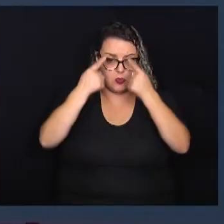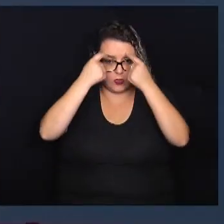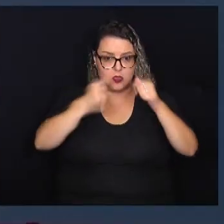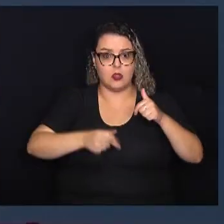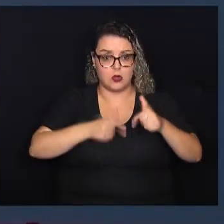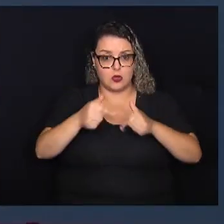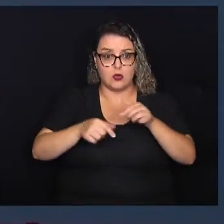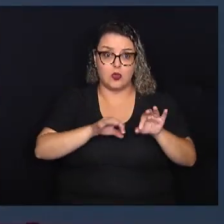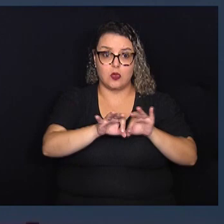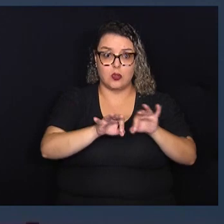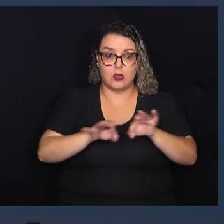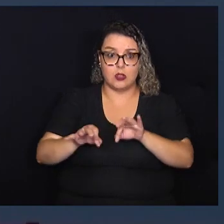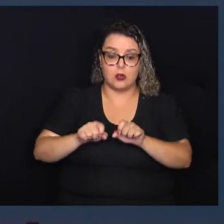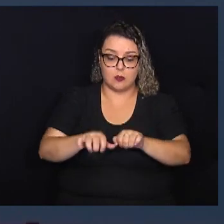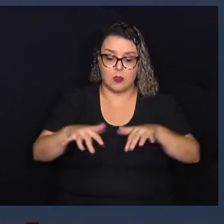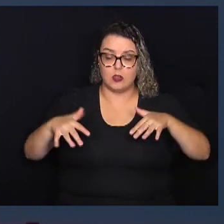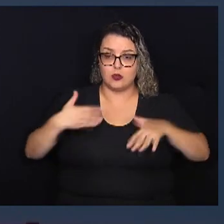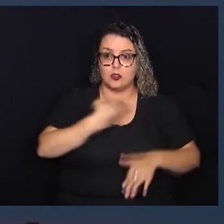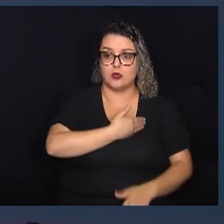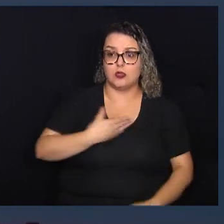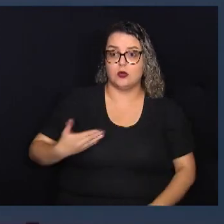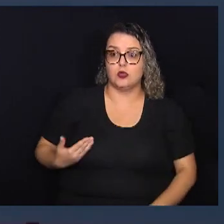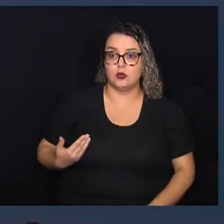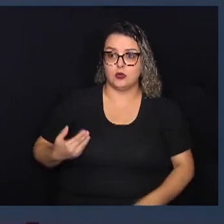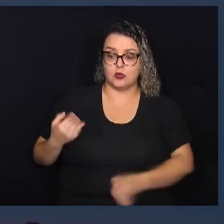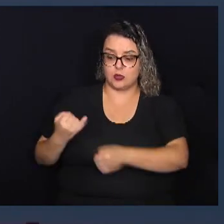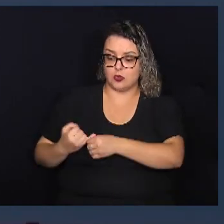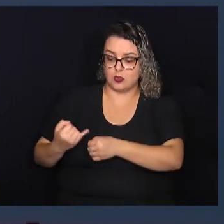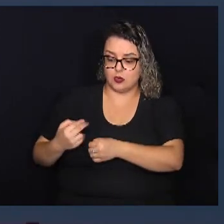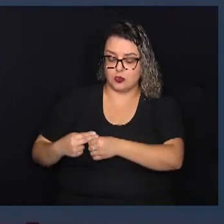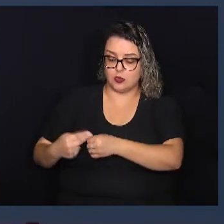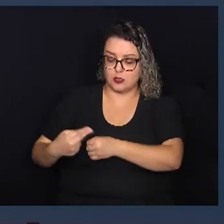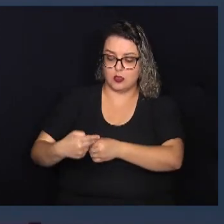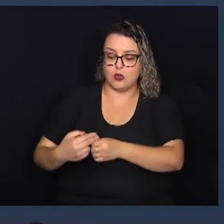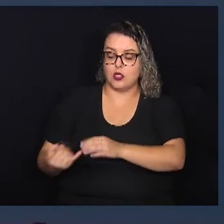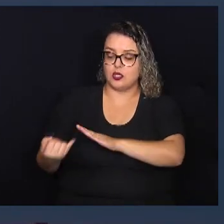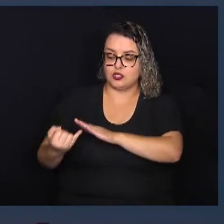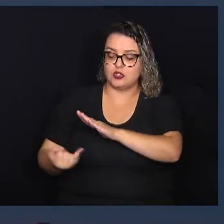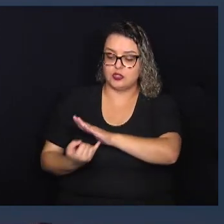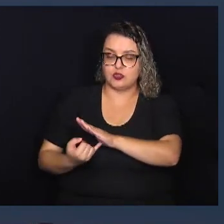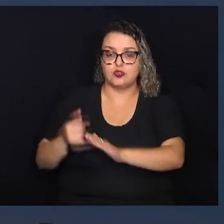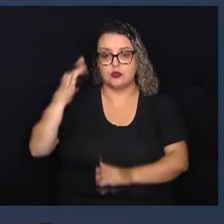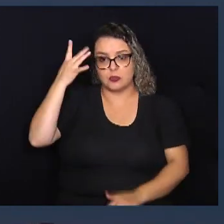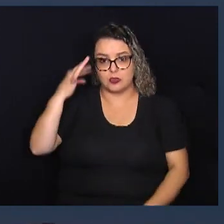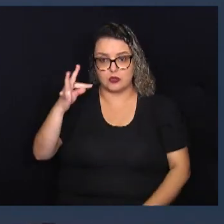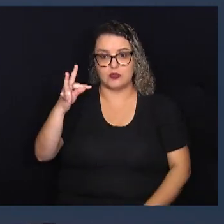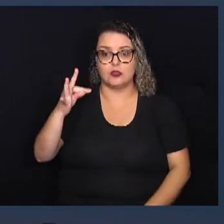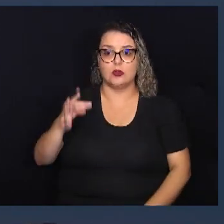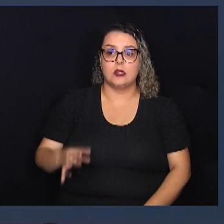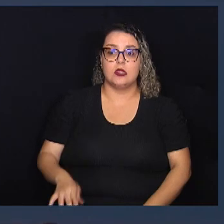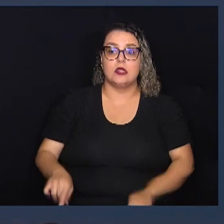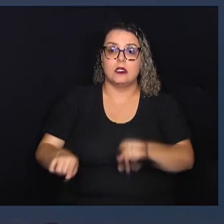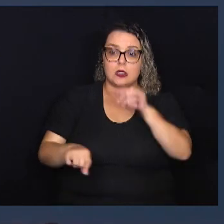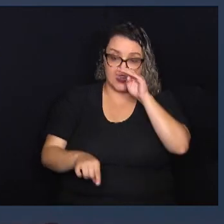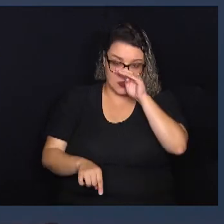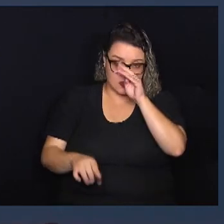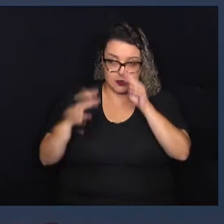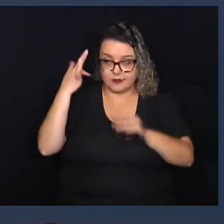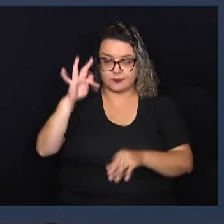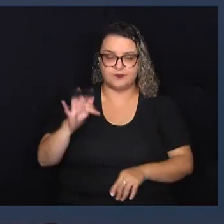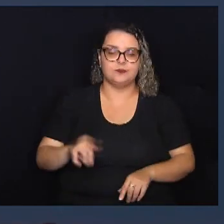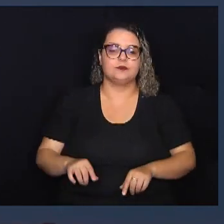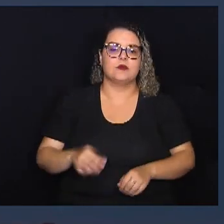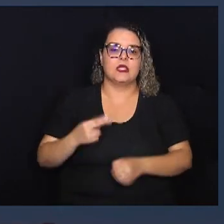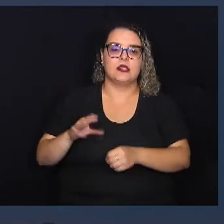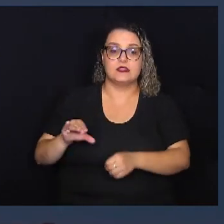organizou uma audiência pública no Instituto de Filosofia e Ciências Humanas da Unicamp, em conjunto com o Sindicato de Trabalhadores da